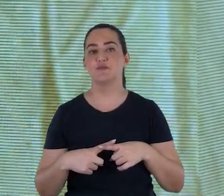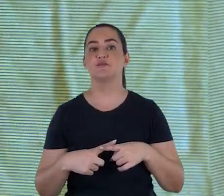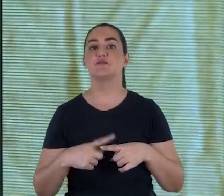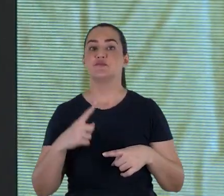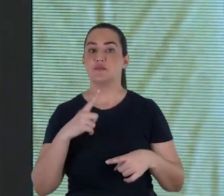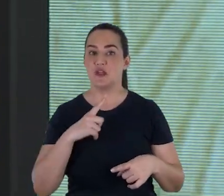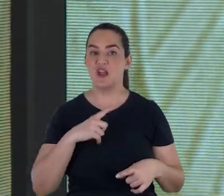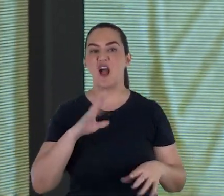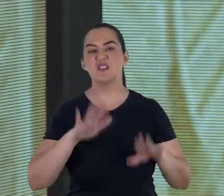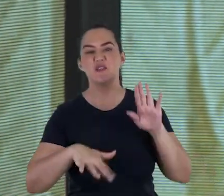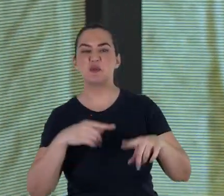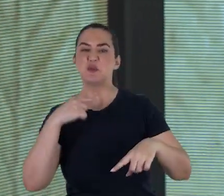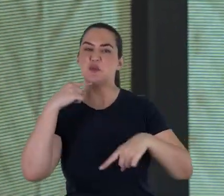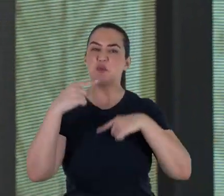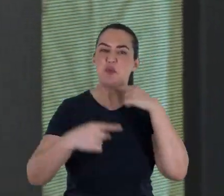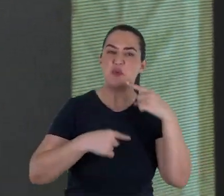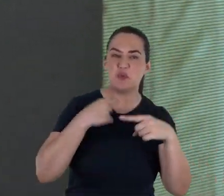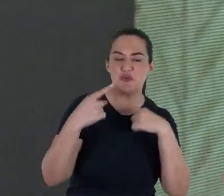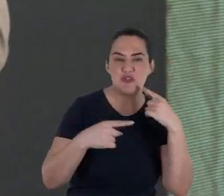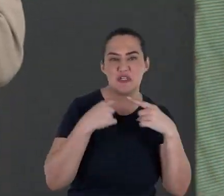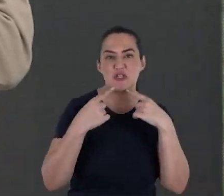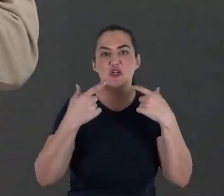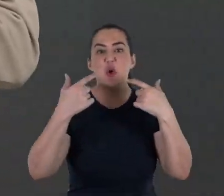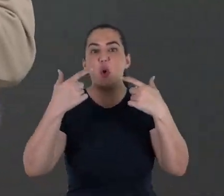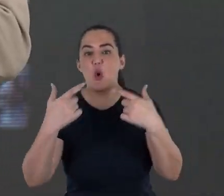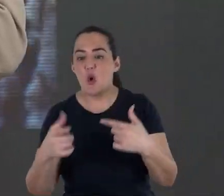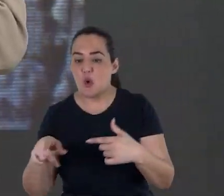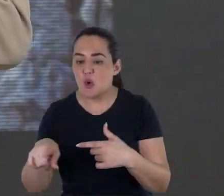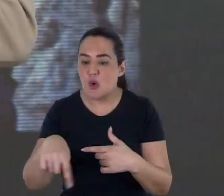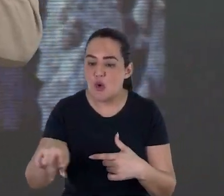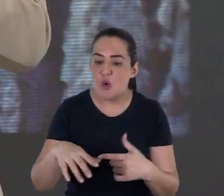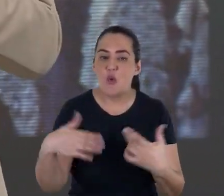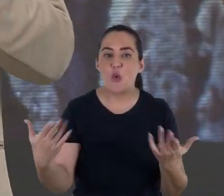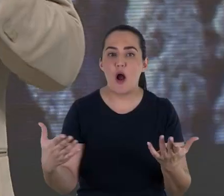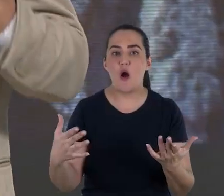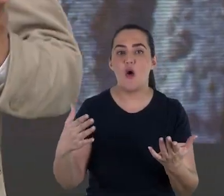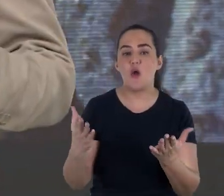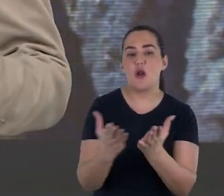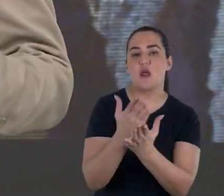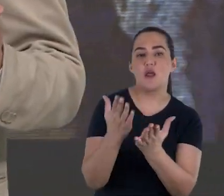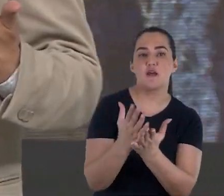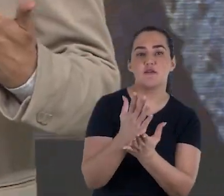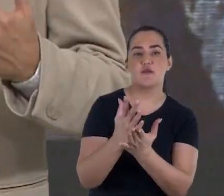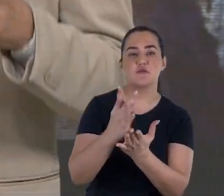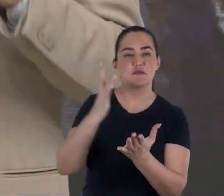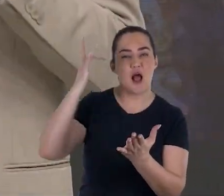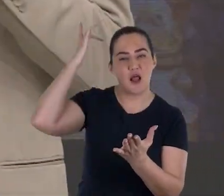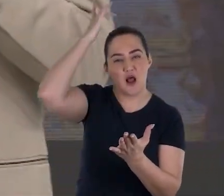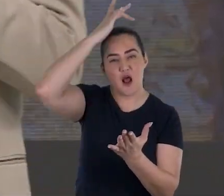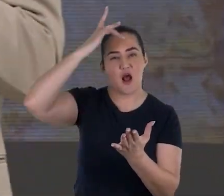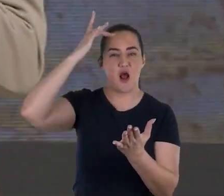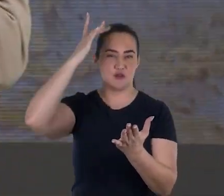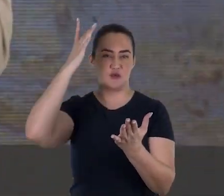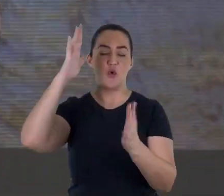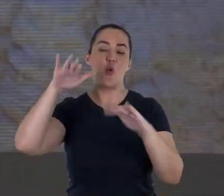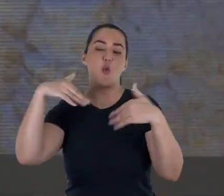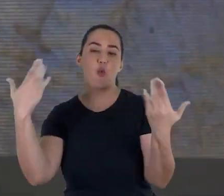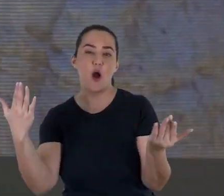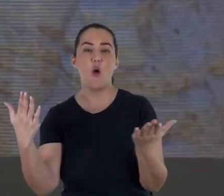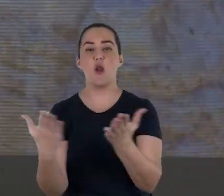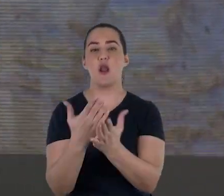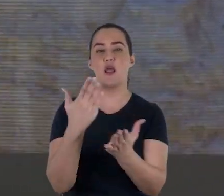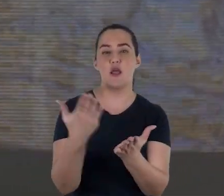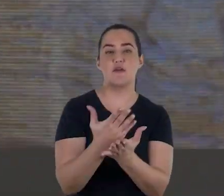Mesmo que haja dúvidas sobre a situação exata do cânon bíblico entre os judeus daquele tempo, isto é, quais livros eram